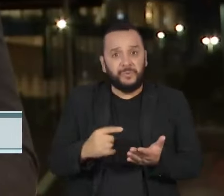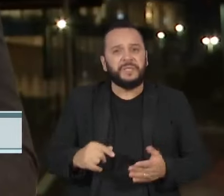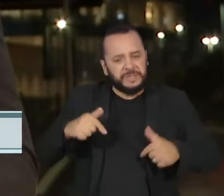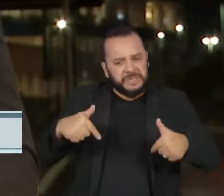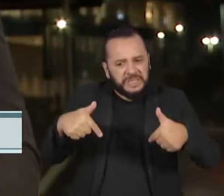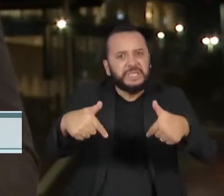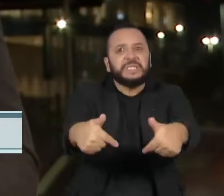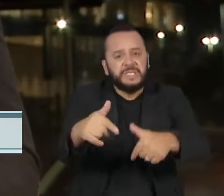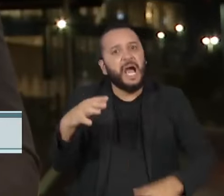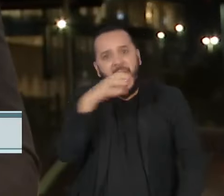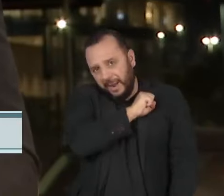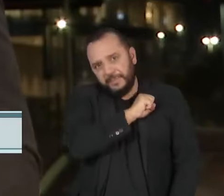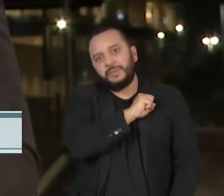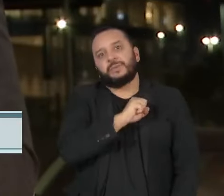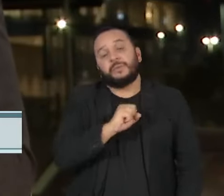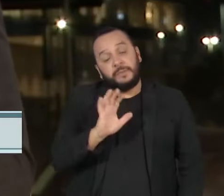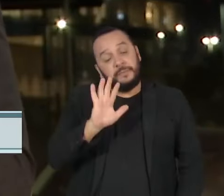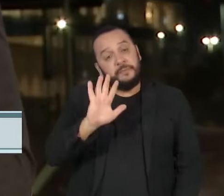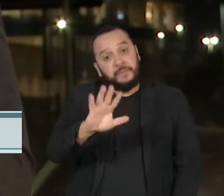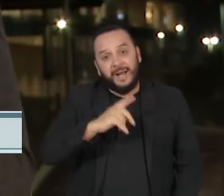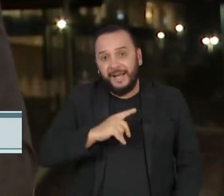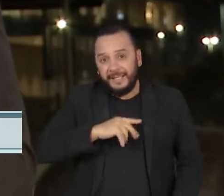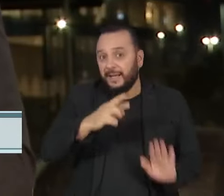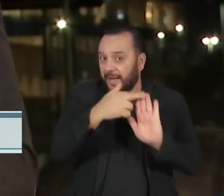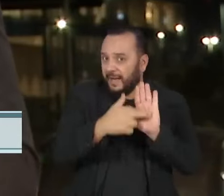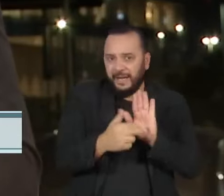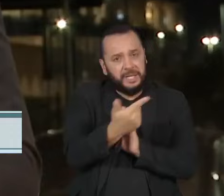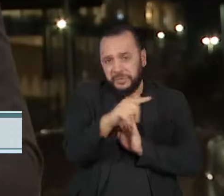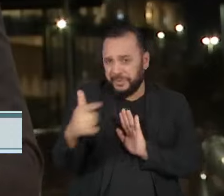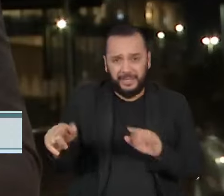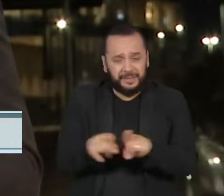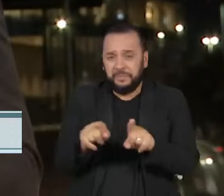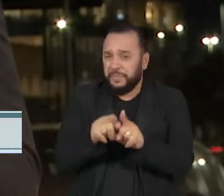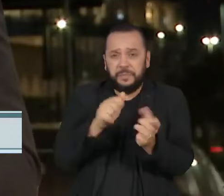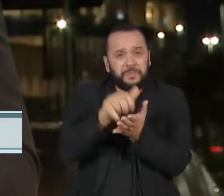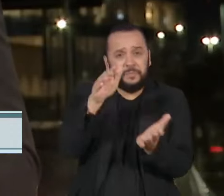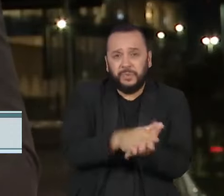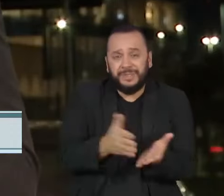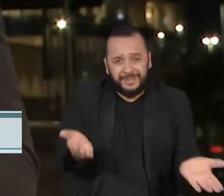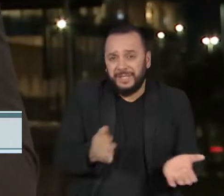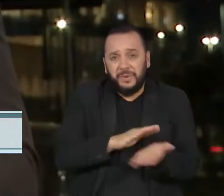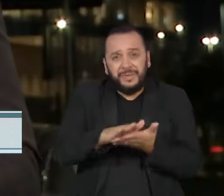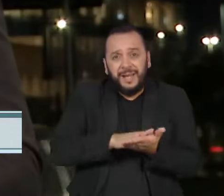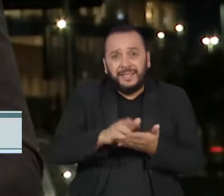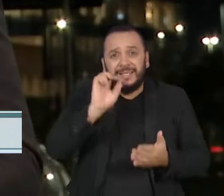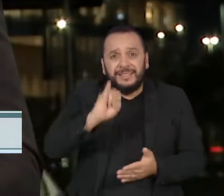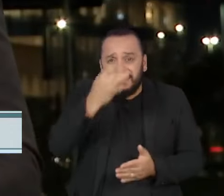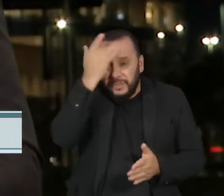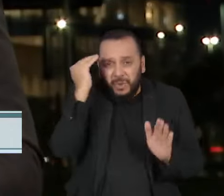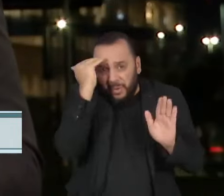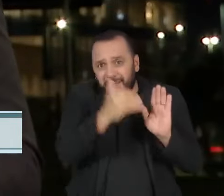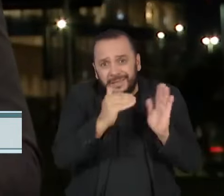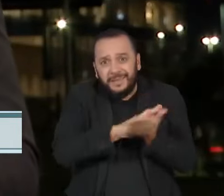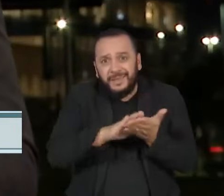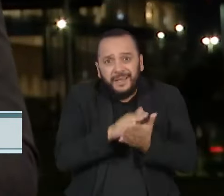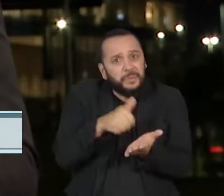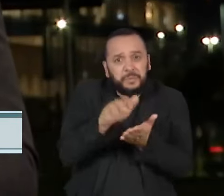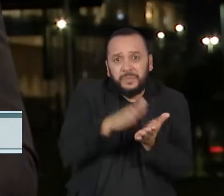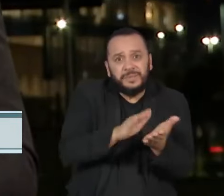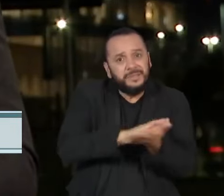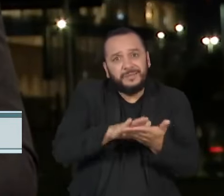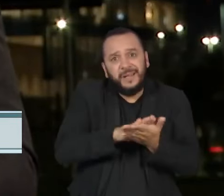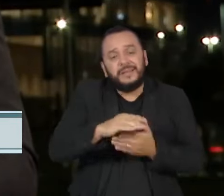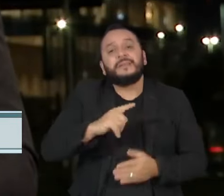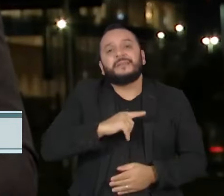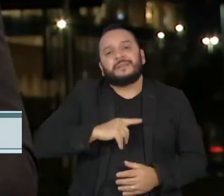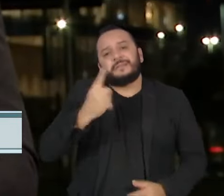rápido possível, ainda que não estipule regras e nem punições em caso de descumprimento. O tópico é um dos 17